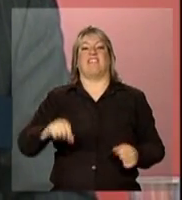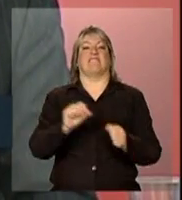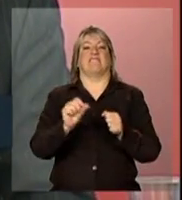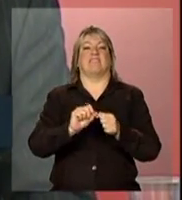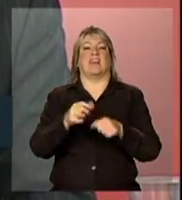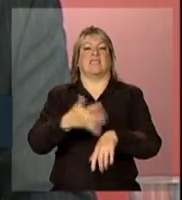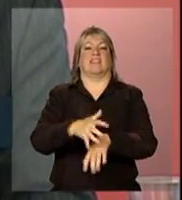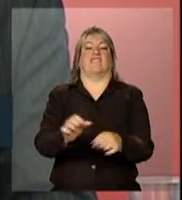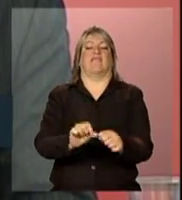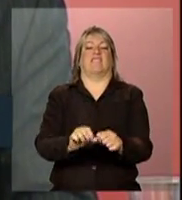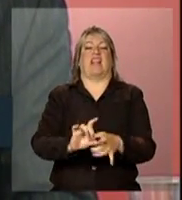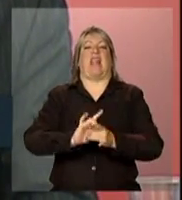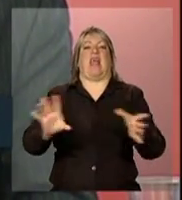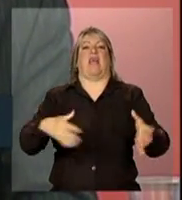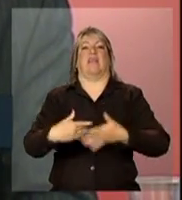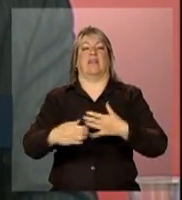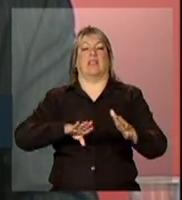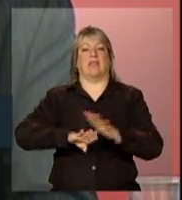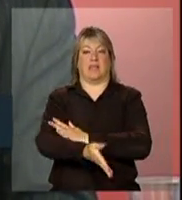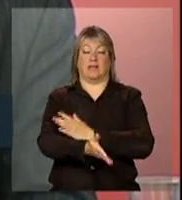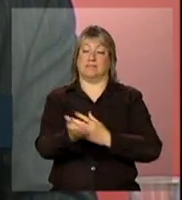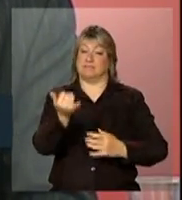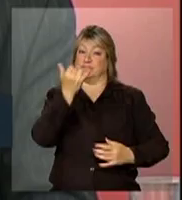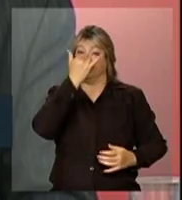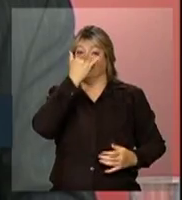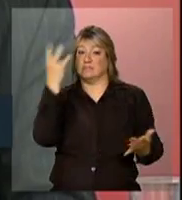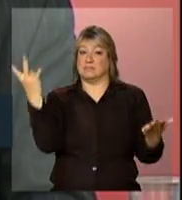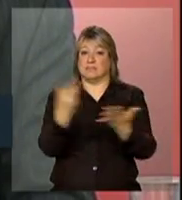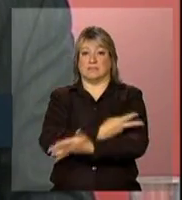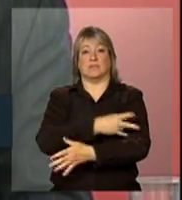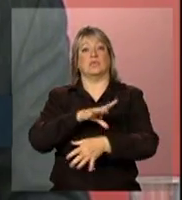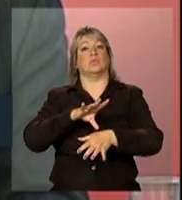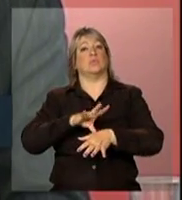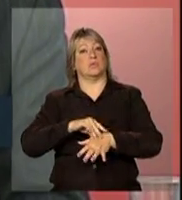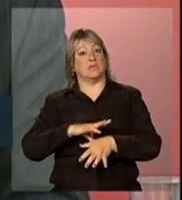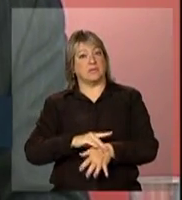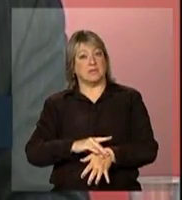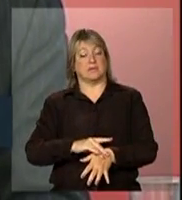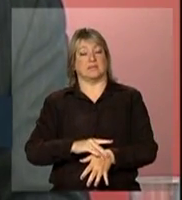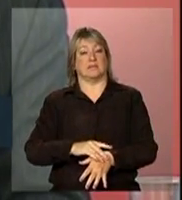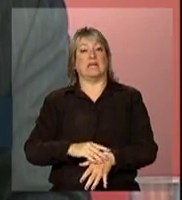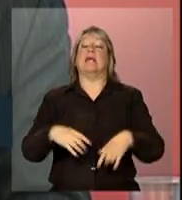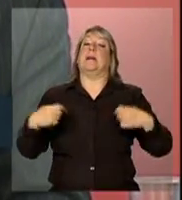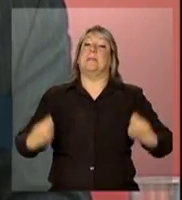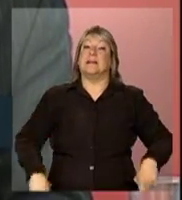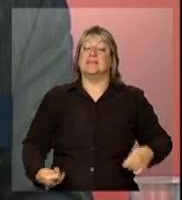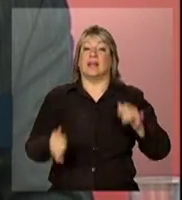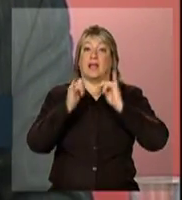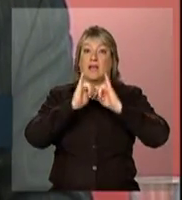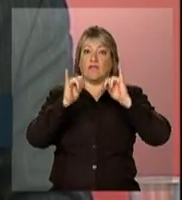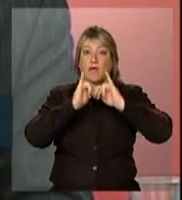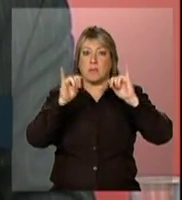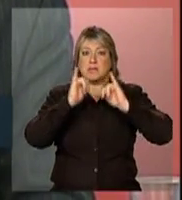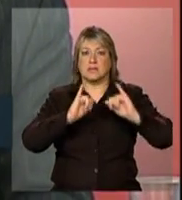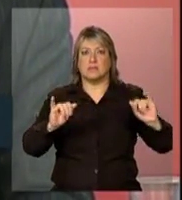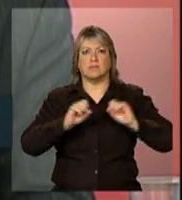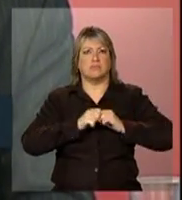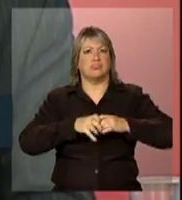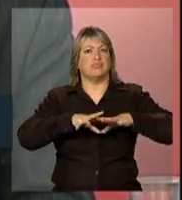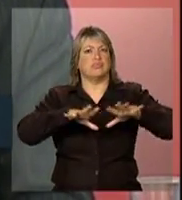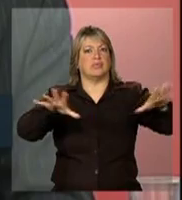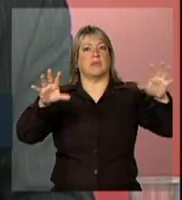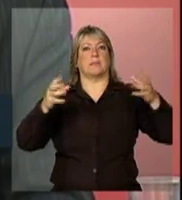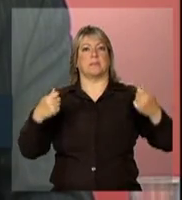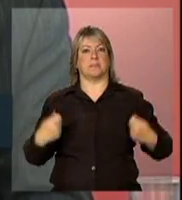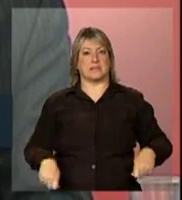relações passam a ser rotineiras. Ou seja, além de reforçar a informação, nós temos um grande desafio que